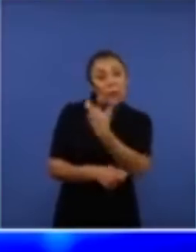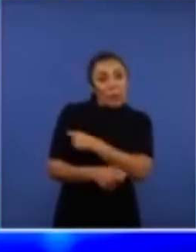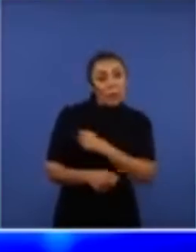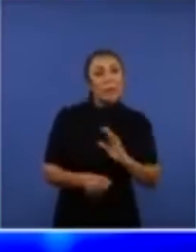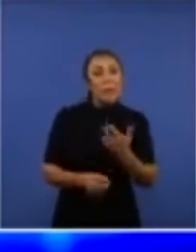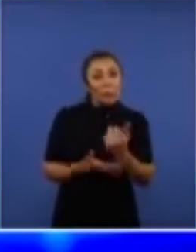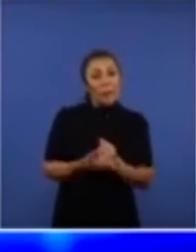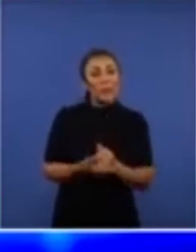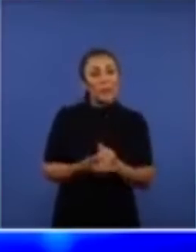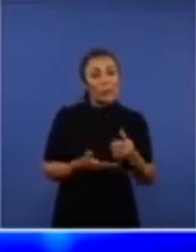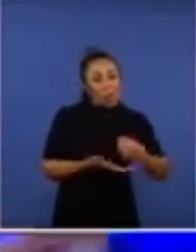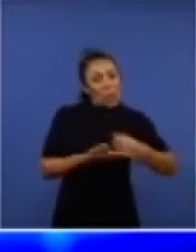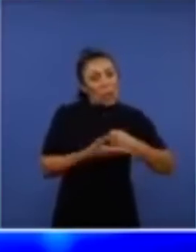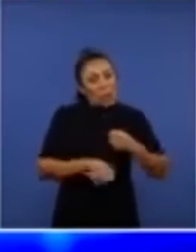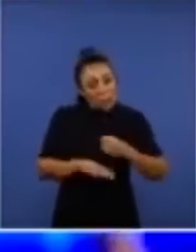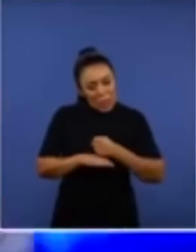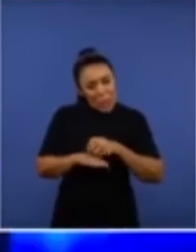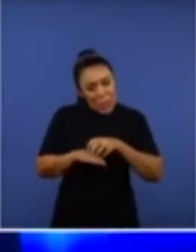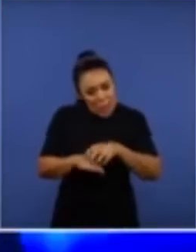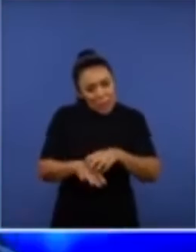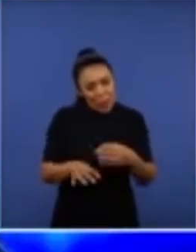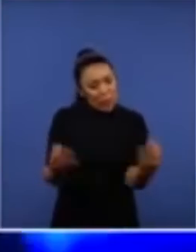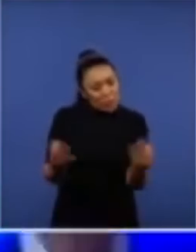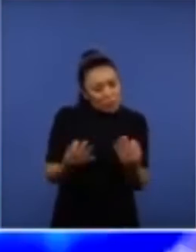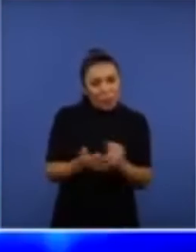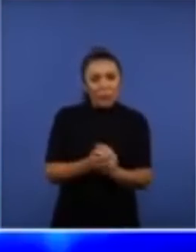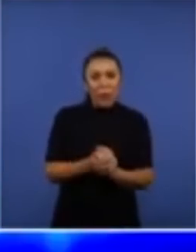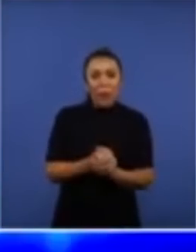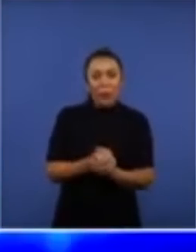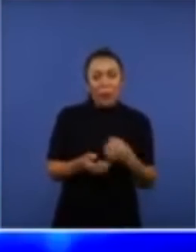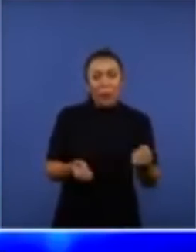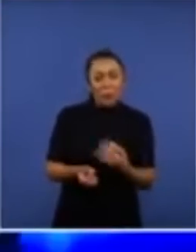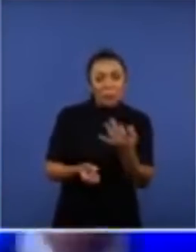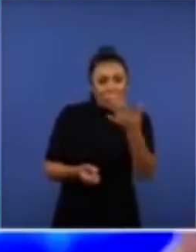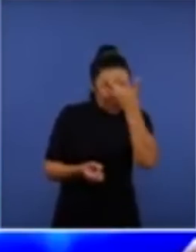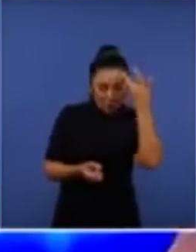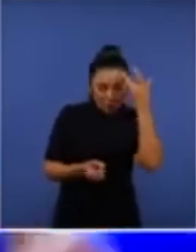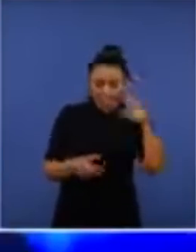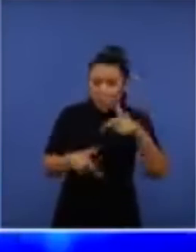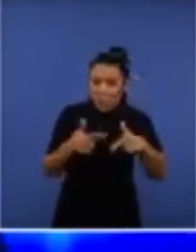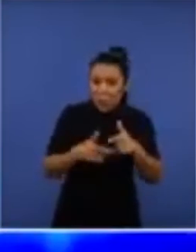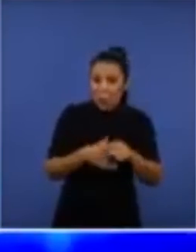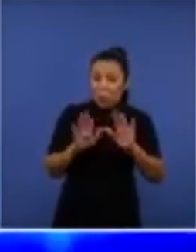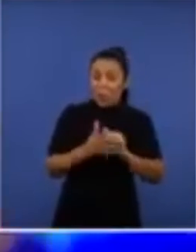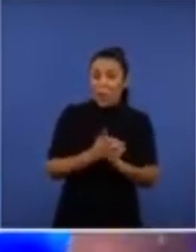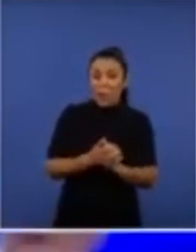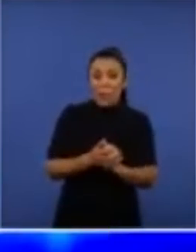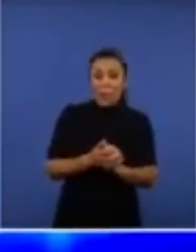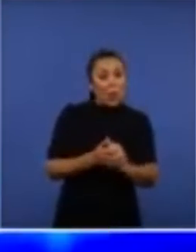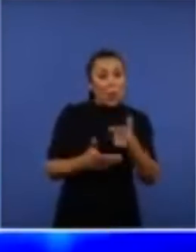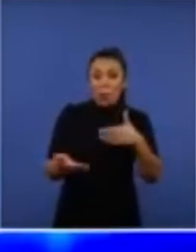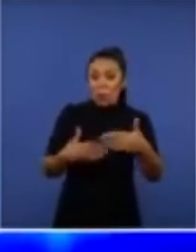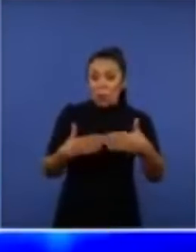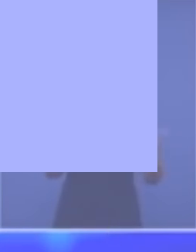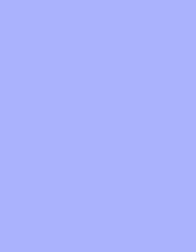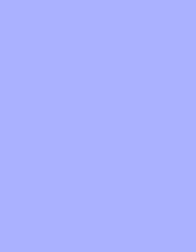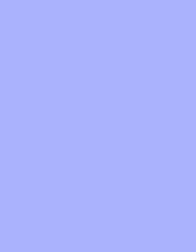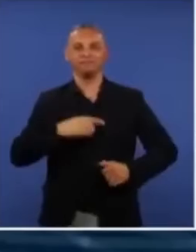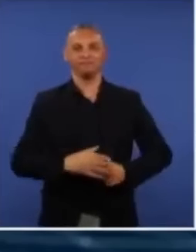acondicionada, bem transportada. Era um grande mutirão. Sumiu tudo isso. É o desastre brasileiro, por onde você queira considerar.